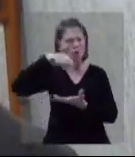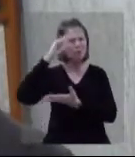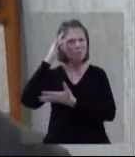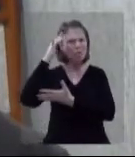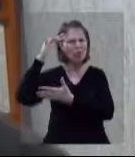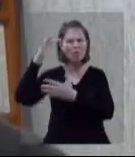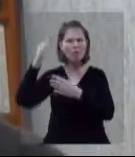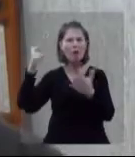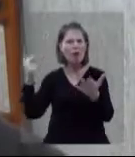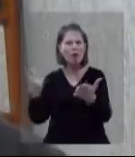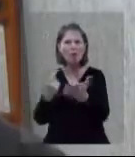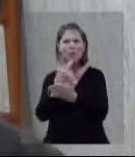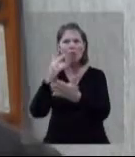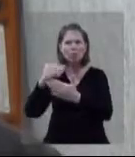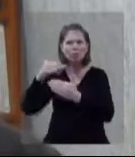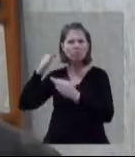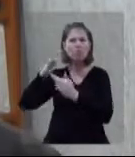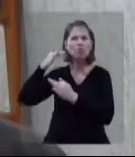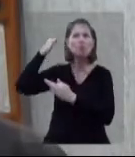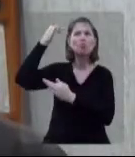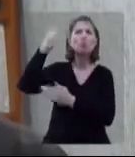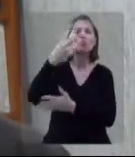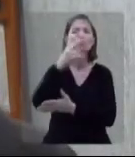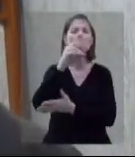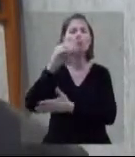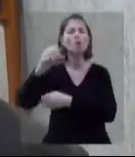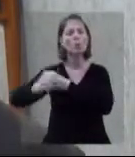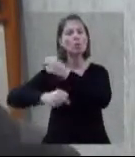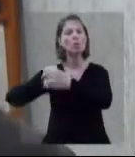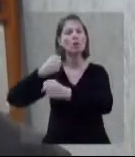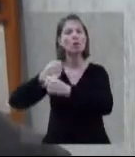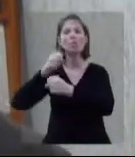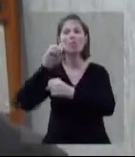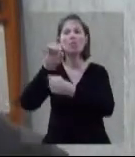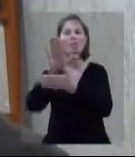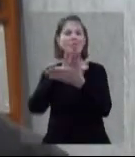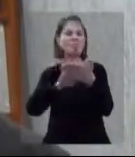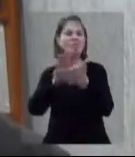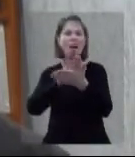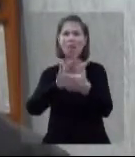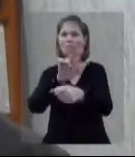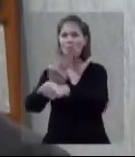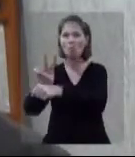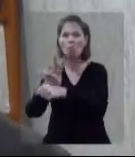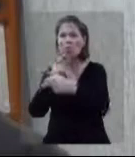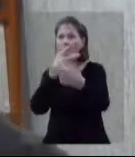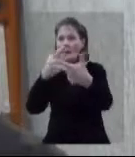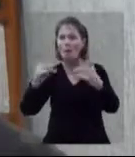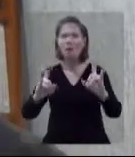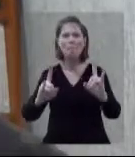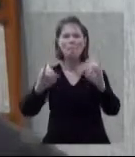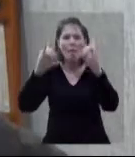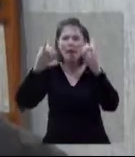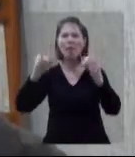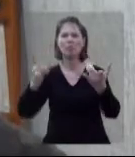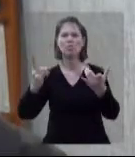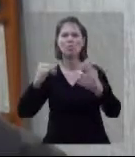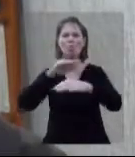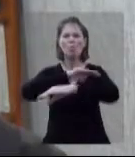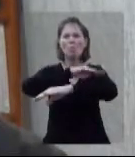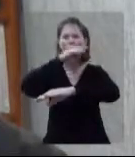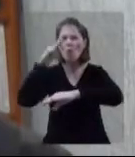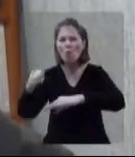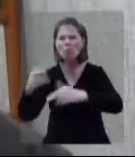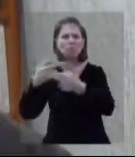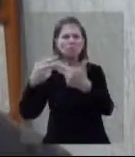daqui a 200 anos com edifícios, estradas, pontes, se não houver constante manutenção. Mas isso já